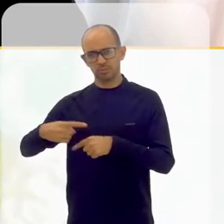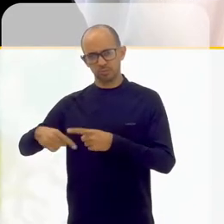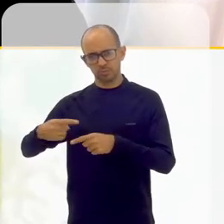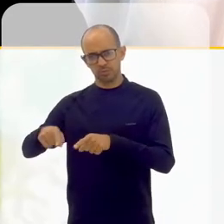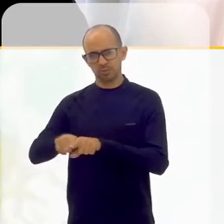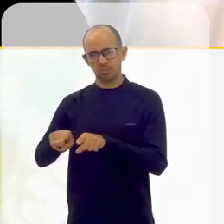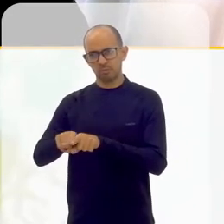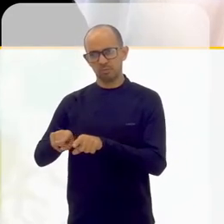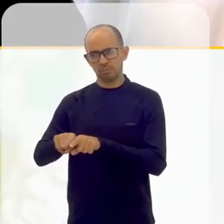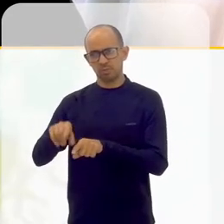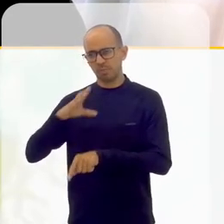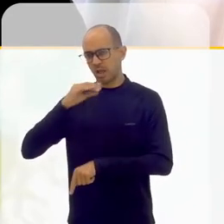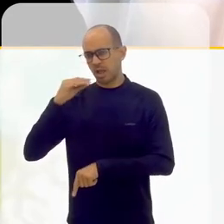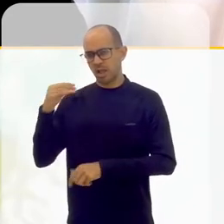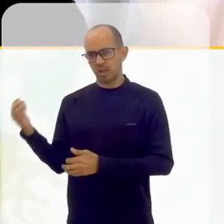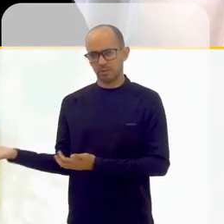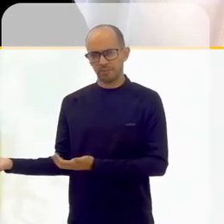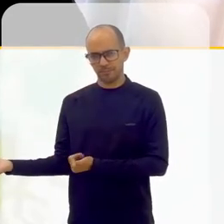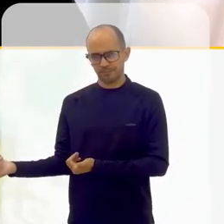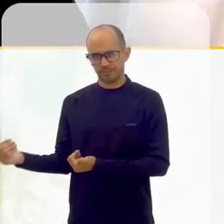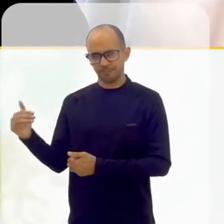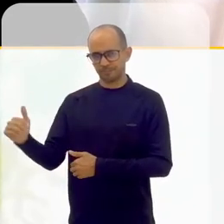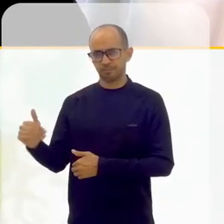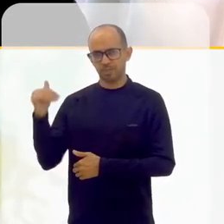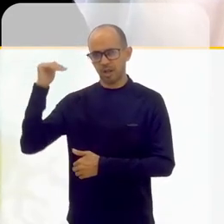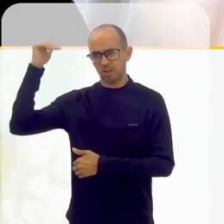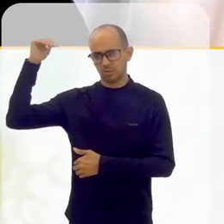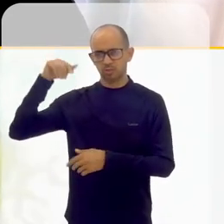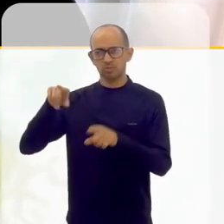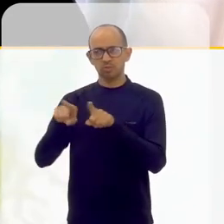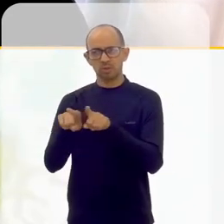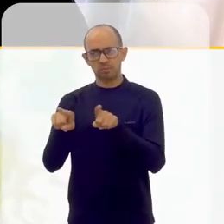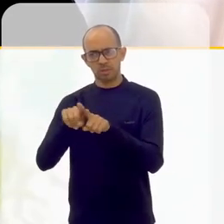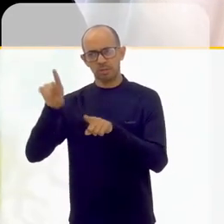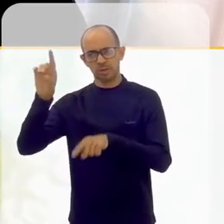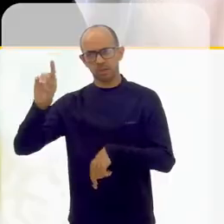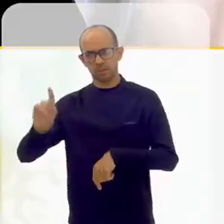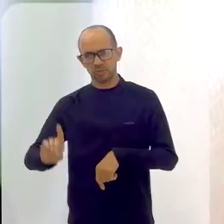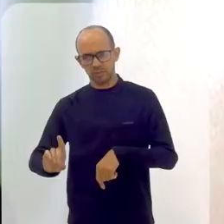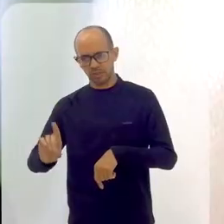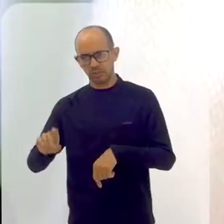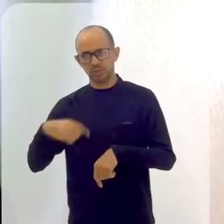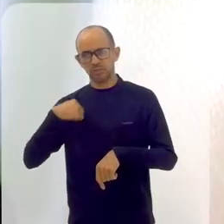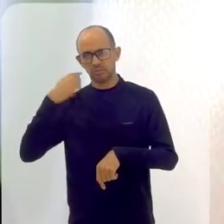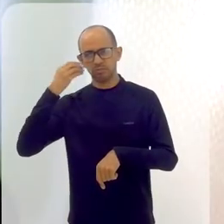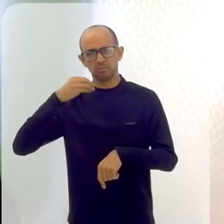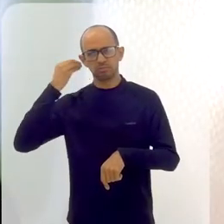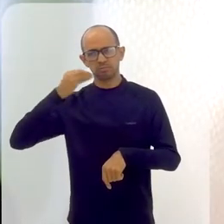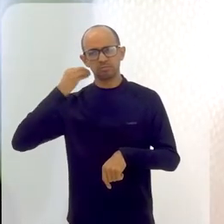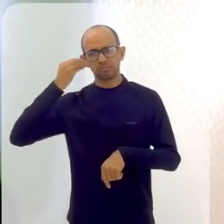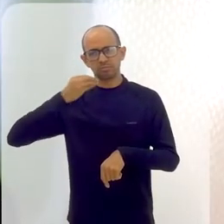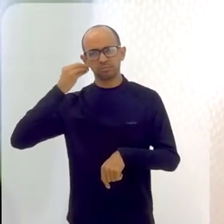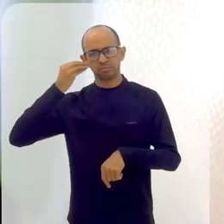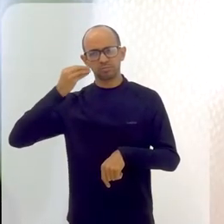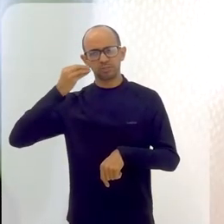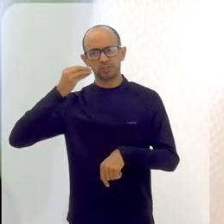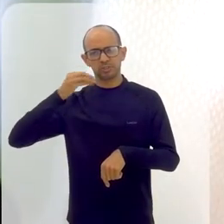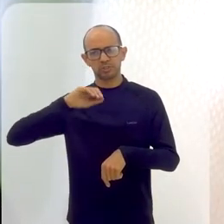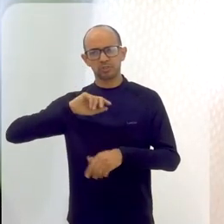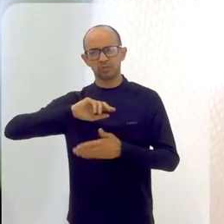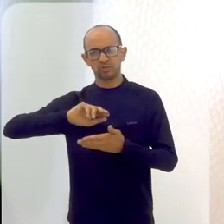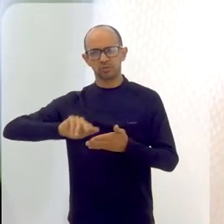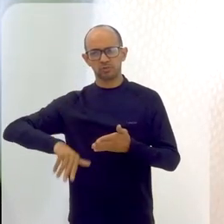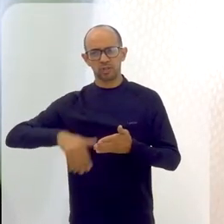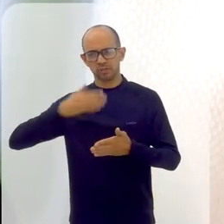finais. Já dei aula para turmas adultas, para turmas especiais. Eu tenho uma experiência grande, de confesso em